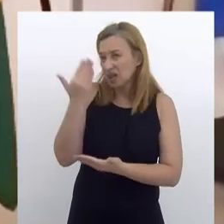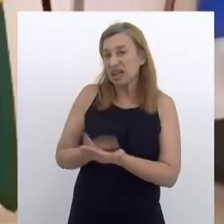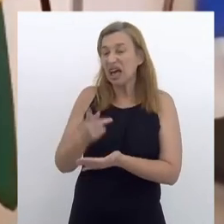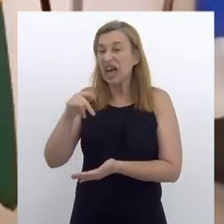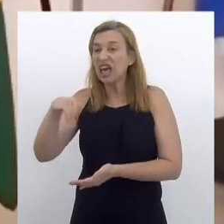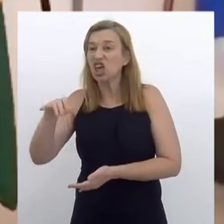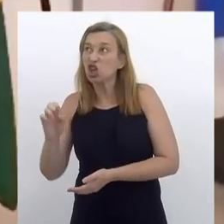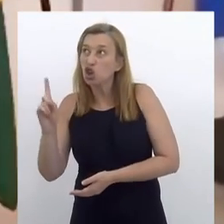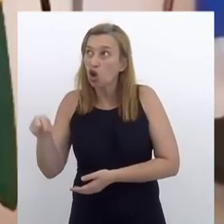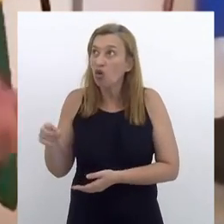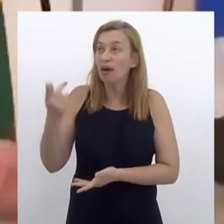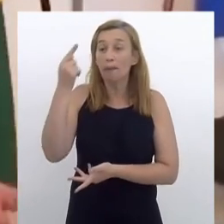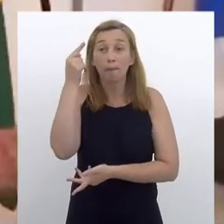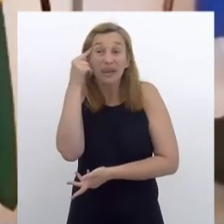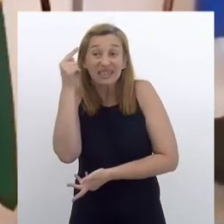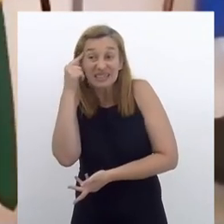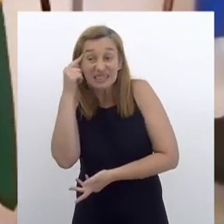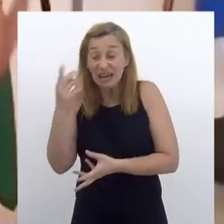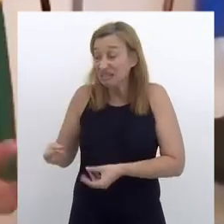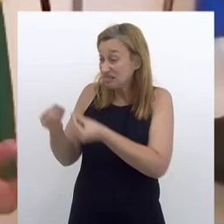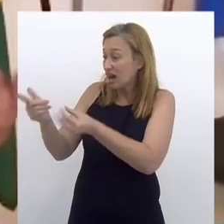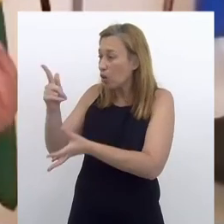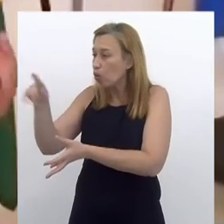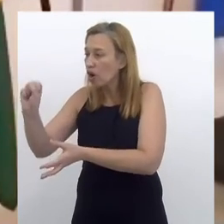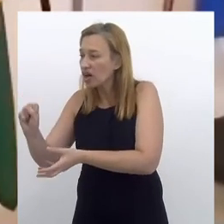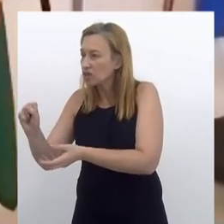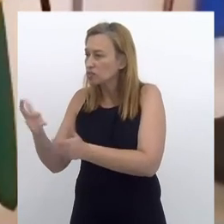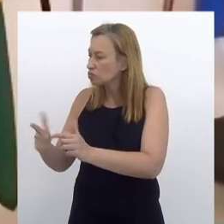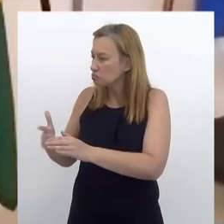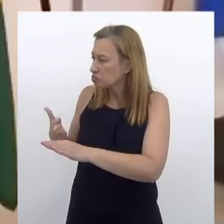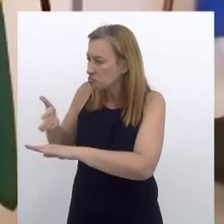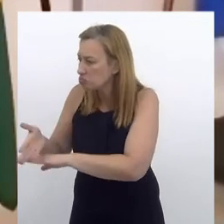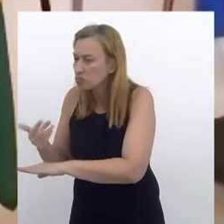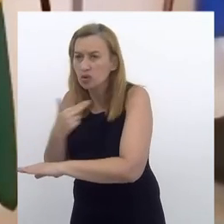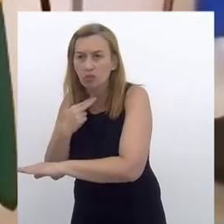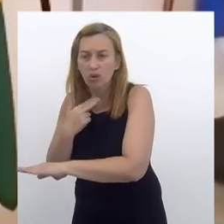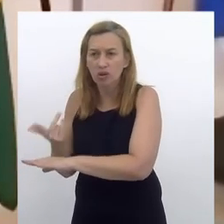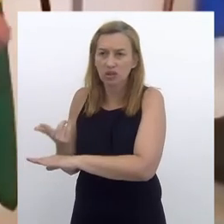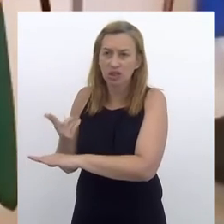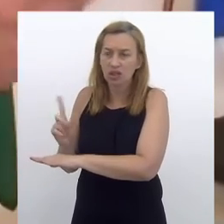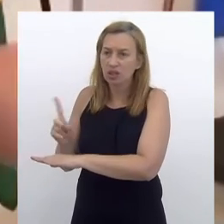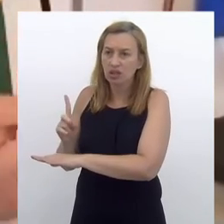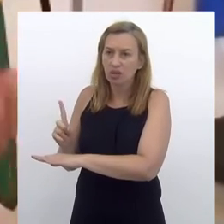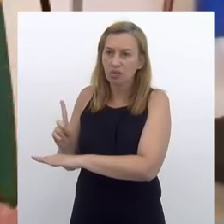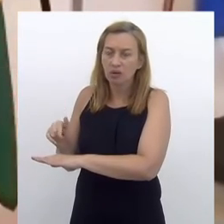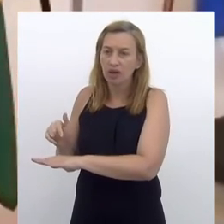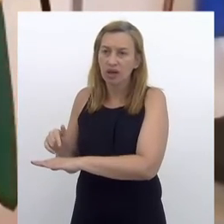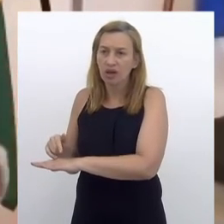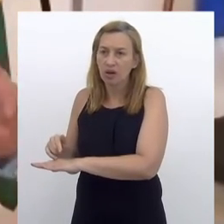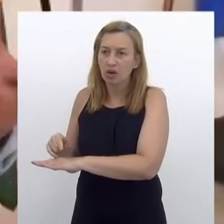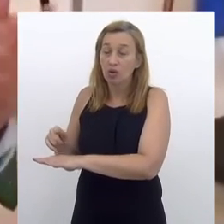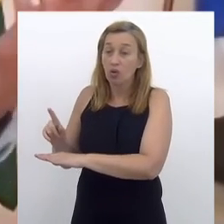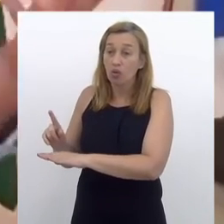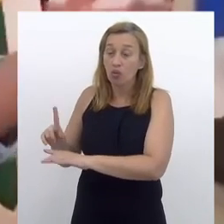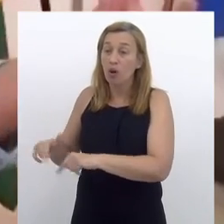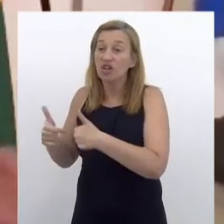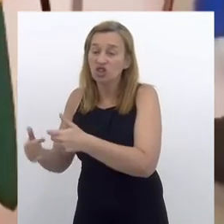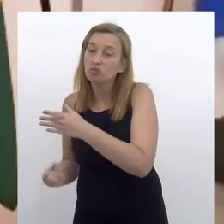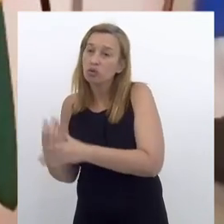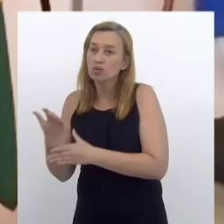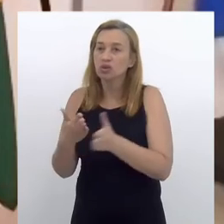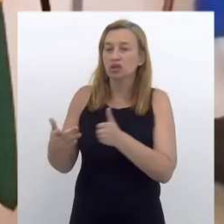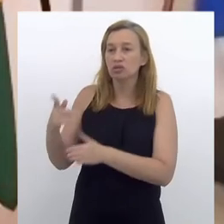Paulo, custa crer que a Equinoa vai pensar, logicamente, em entregar um gás onde ele não possa entrar mais à frente, ela não é